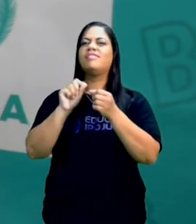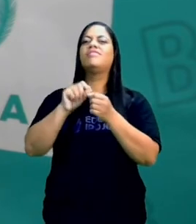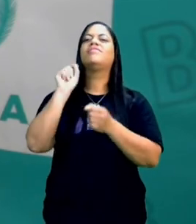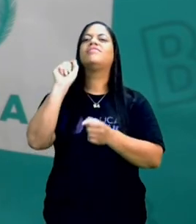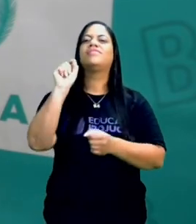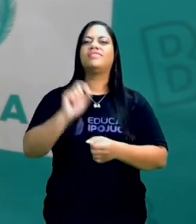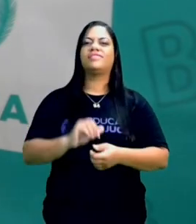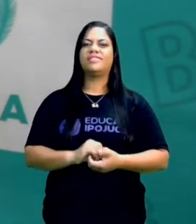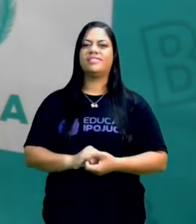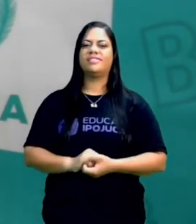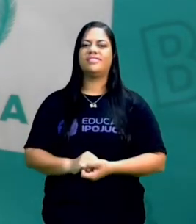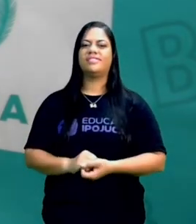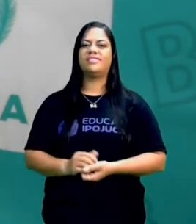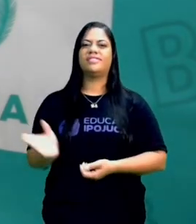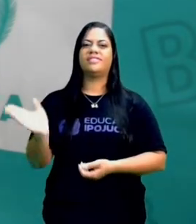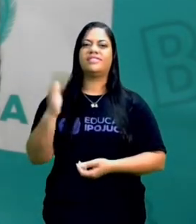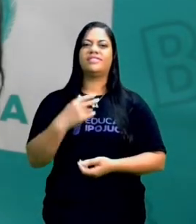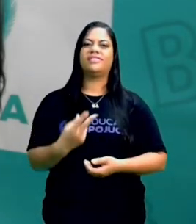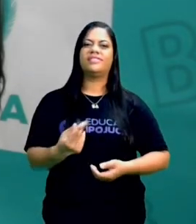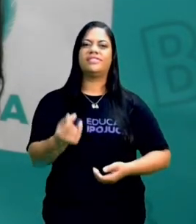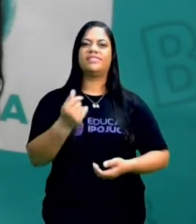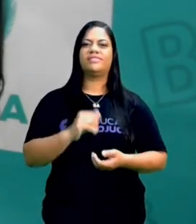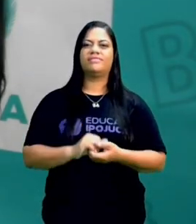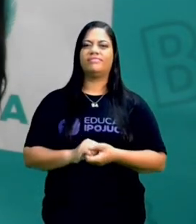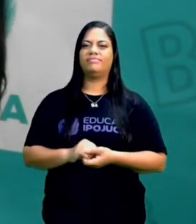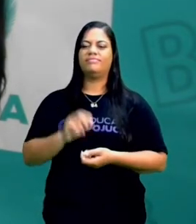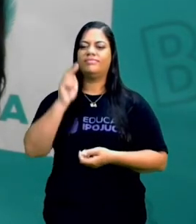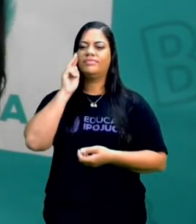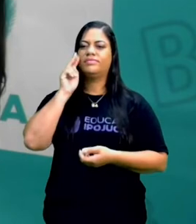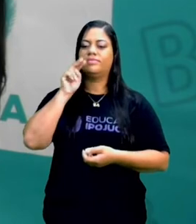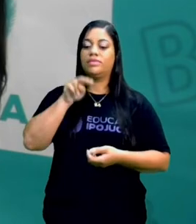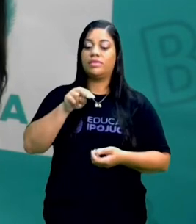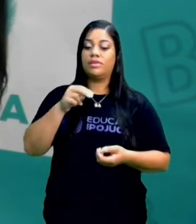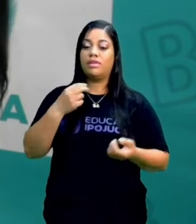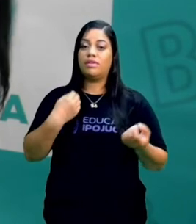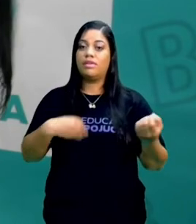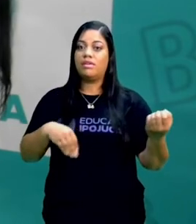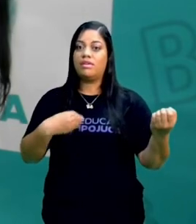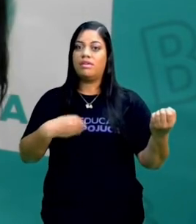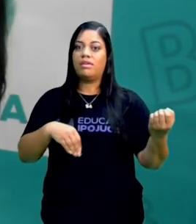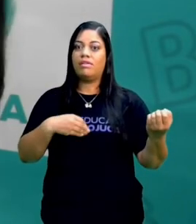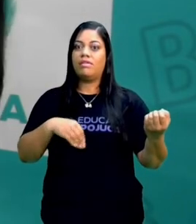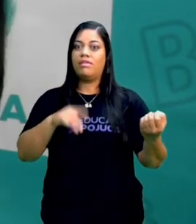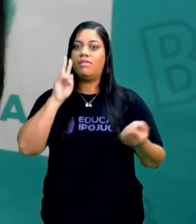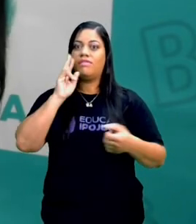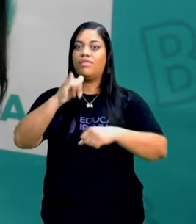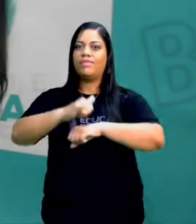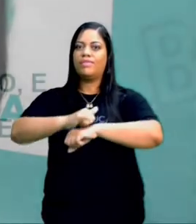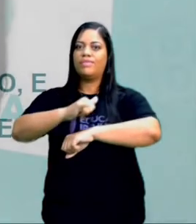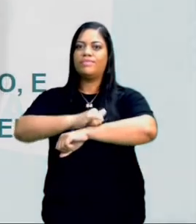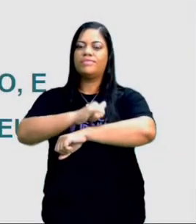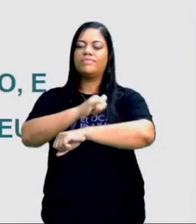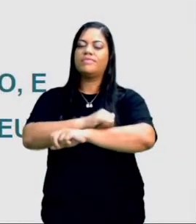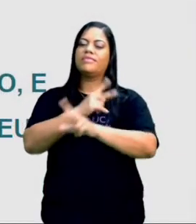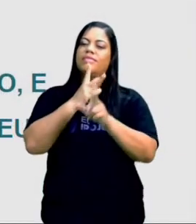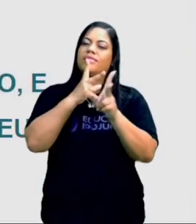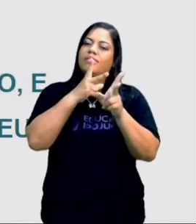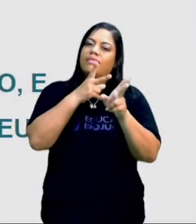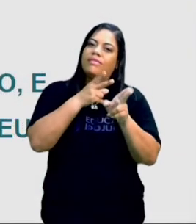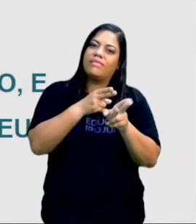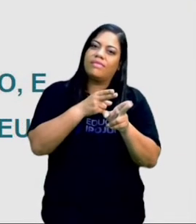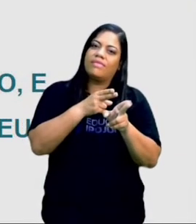aconteceu? Vamos lá? E espiou dentro do instrumento e avistou o sapo dormindo,